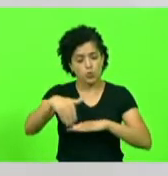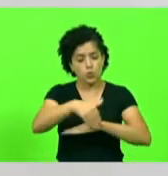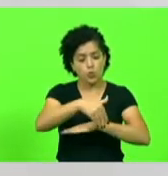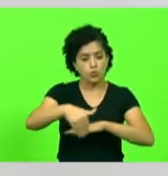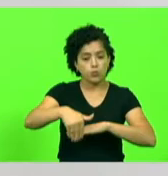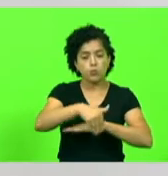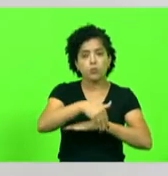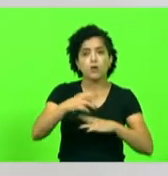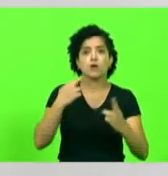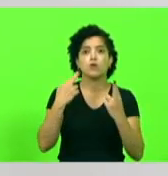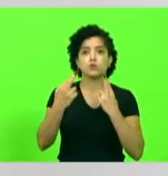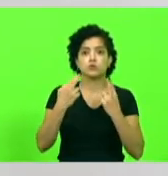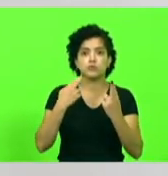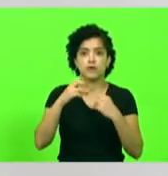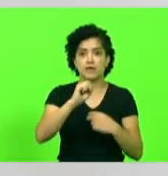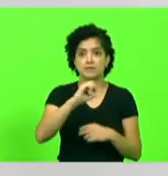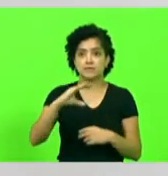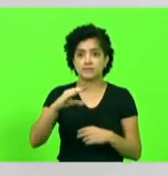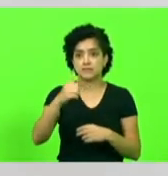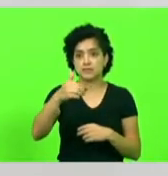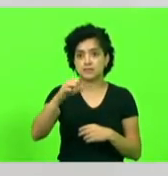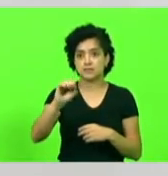Silveira, na EC-108.